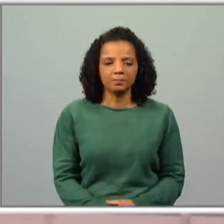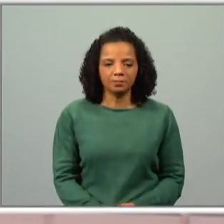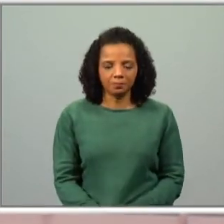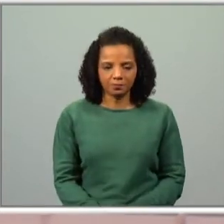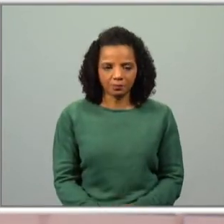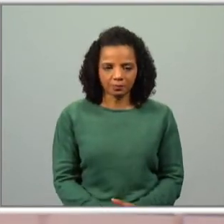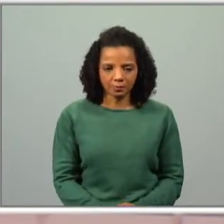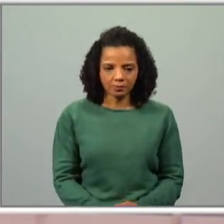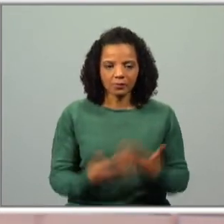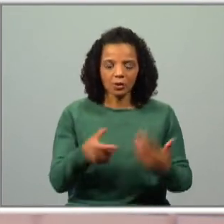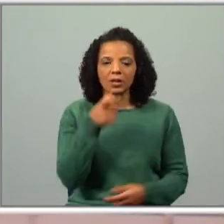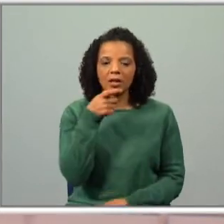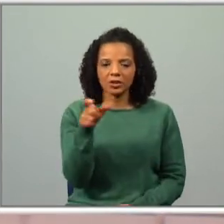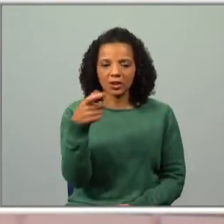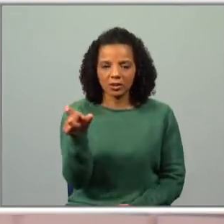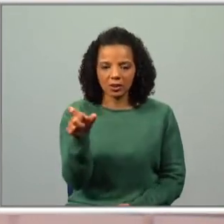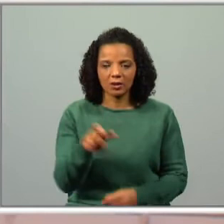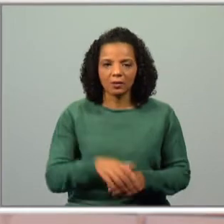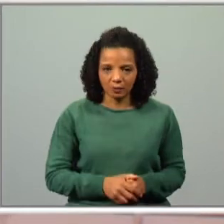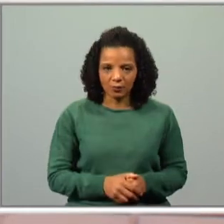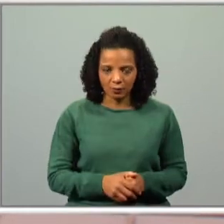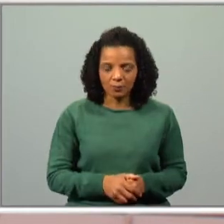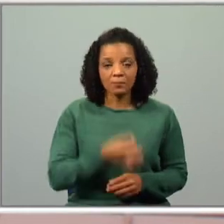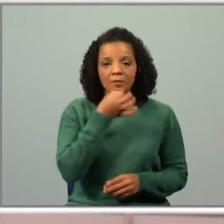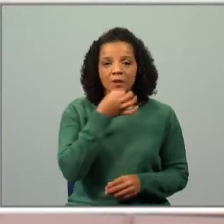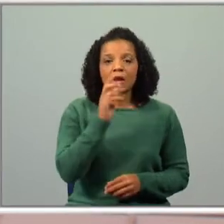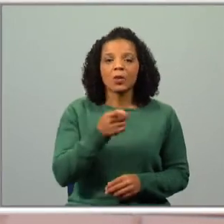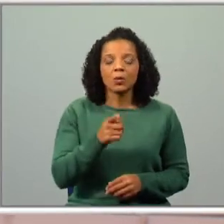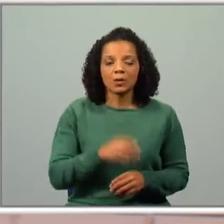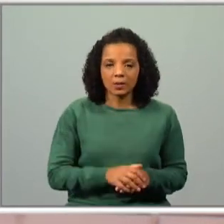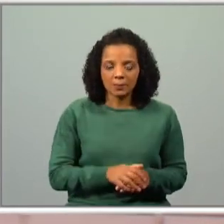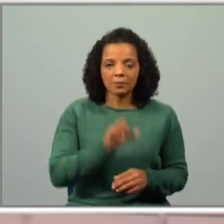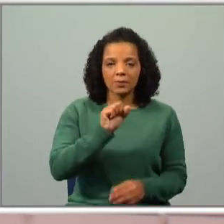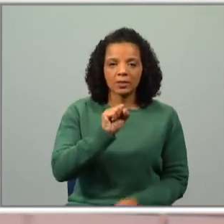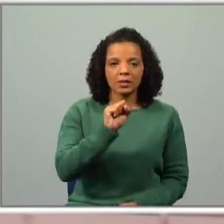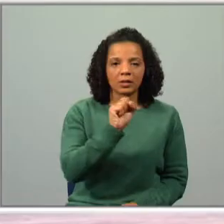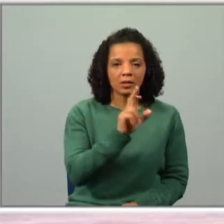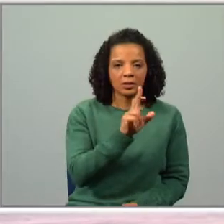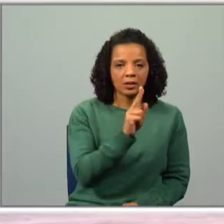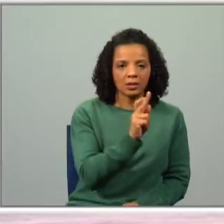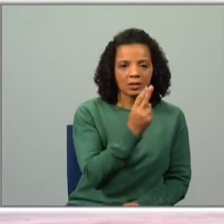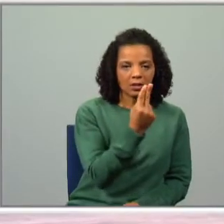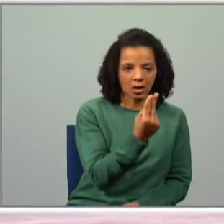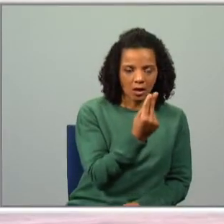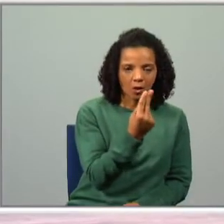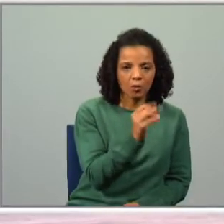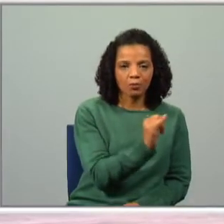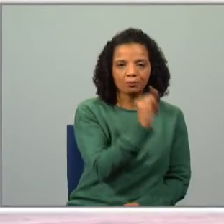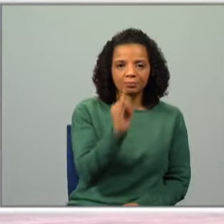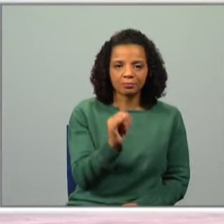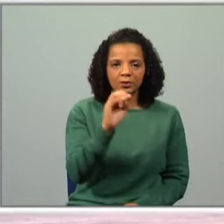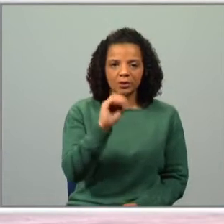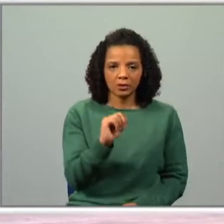ao adjetivo e vamos trabalhar o grau superlativo. Sei que trabalharam num bloco